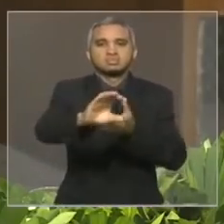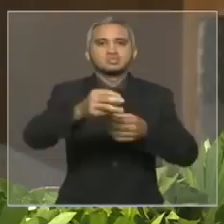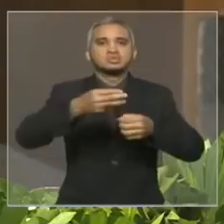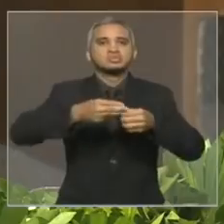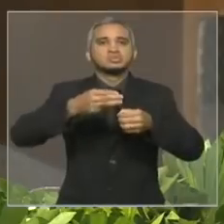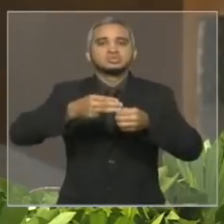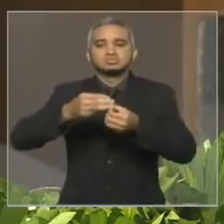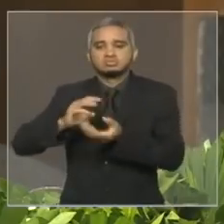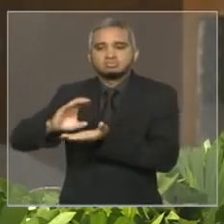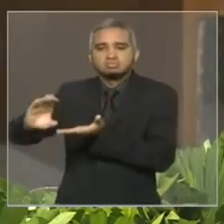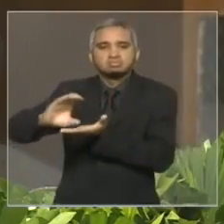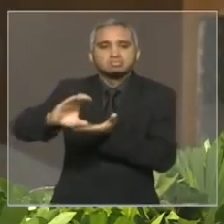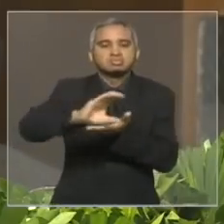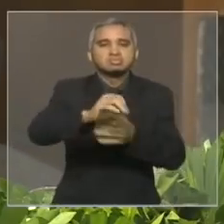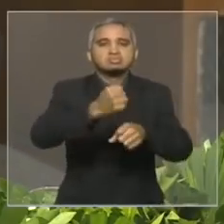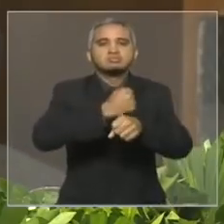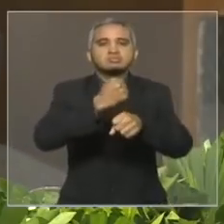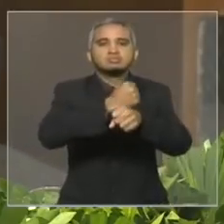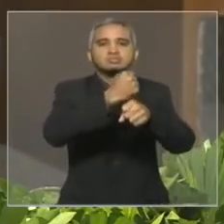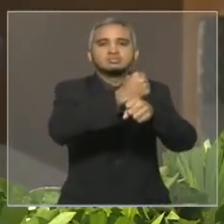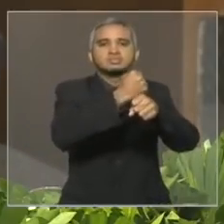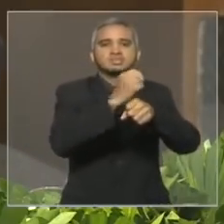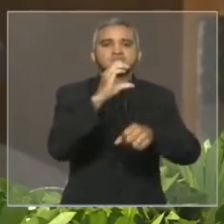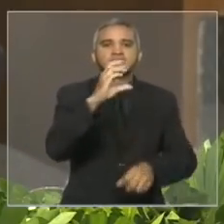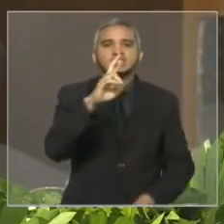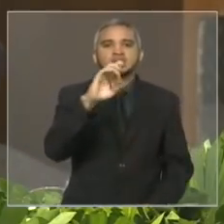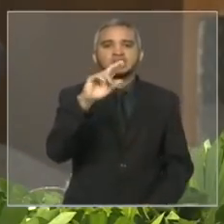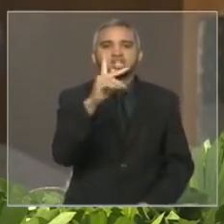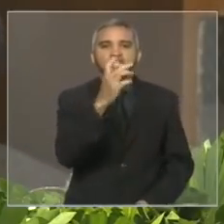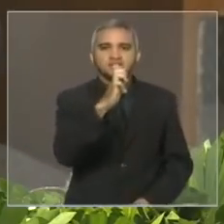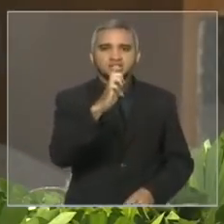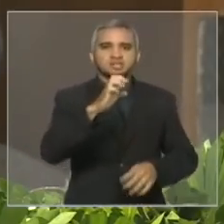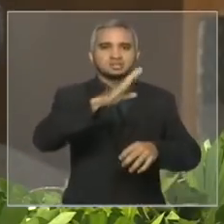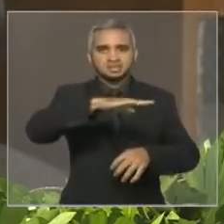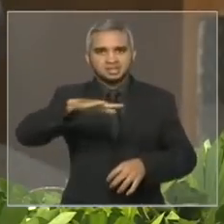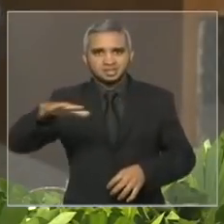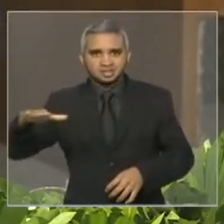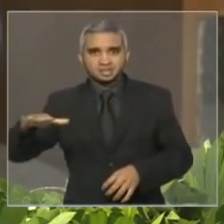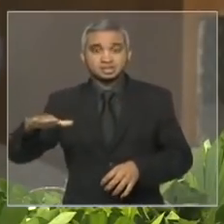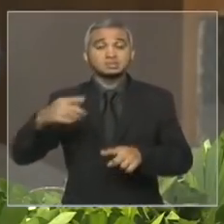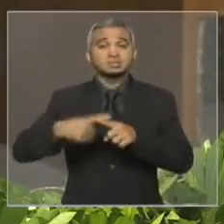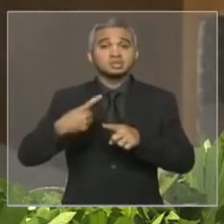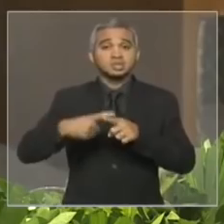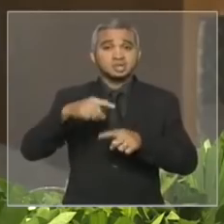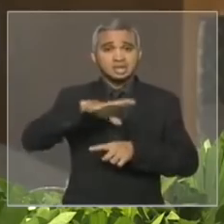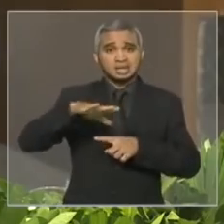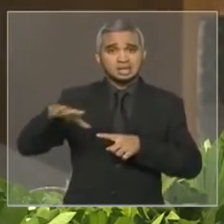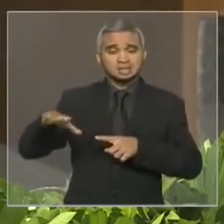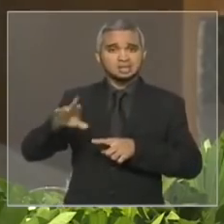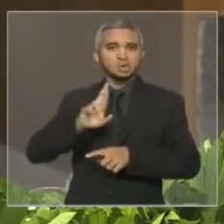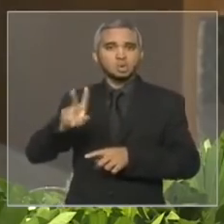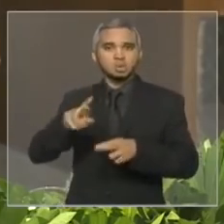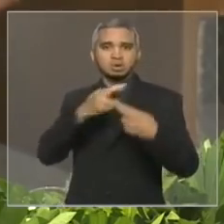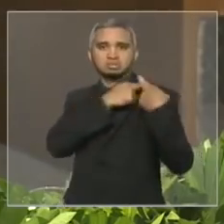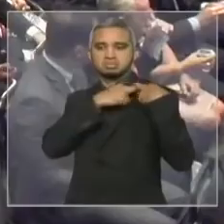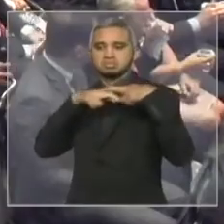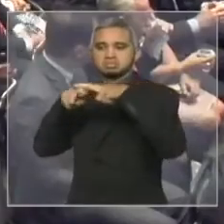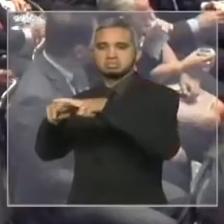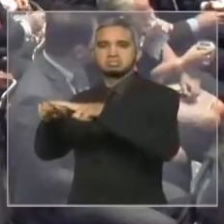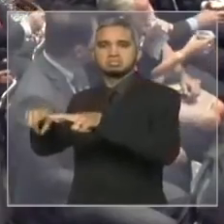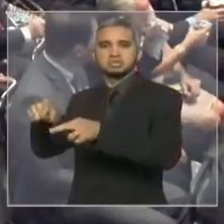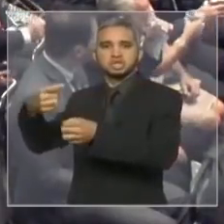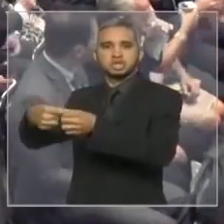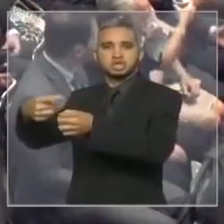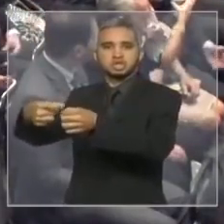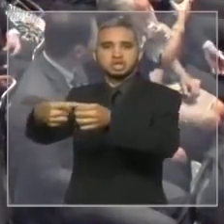as crianças não são municipais estaduais federais elas são crianças brasileiras e por isso merecem que nós